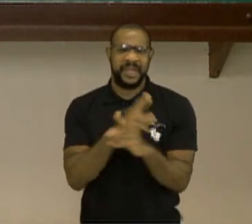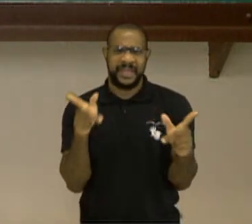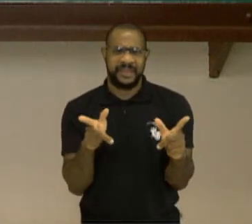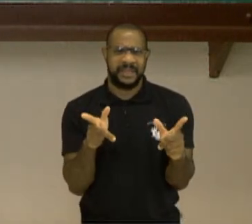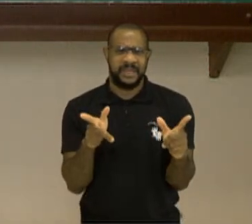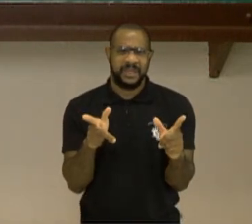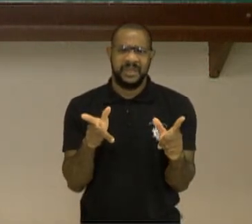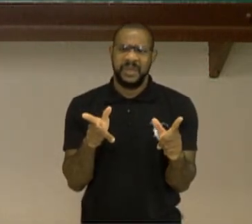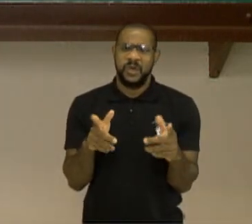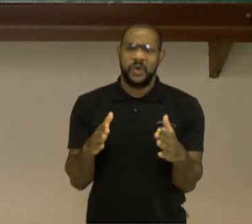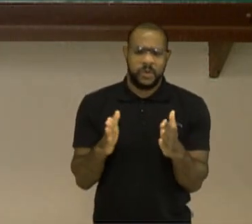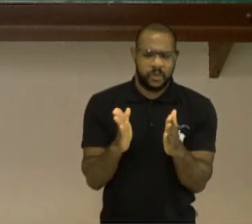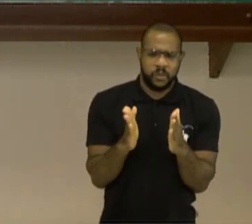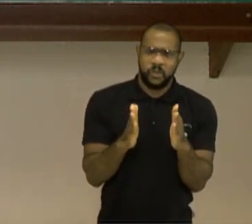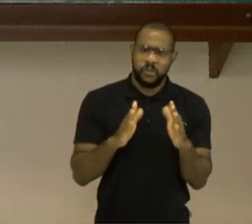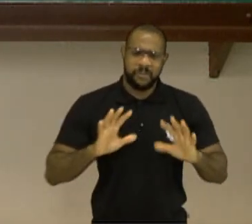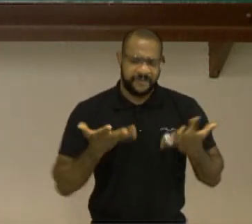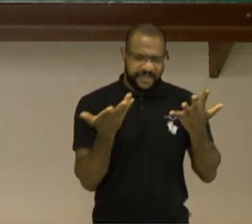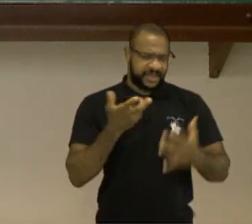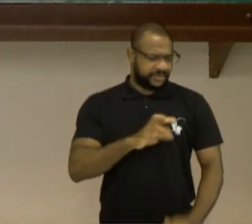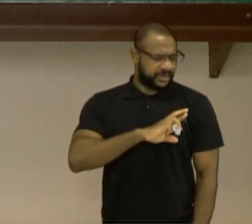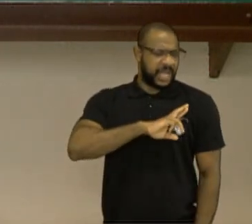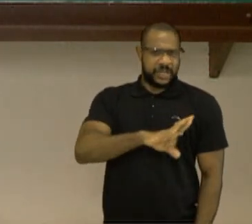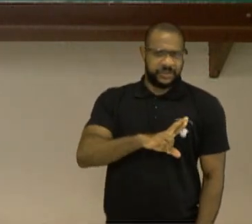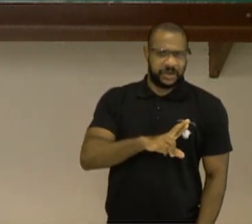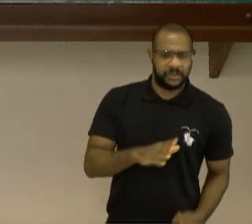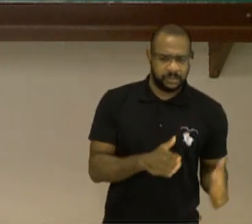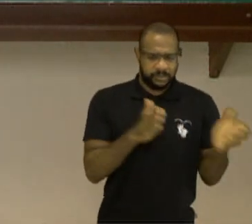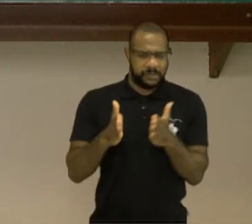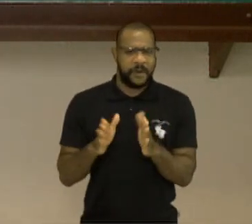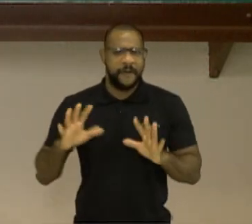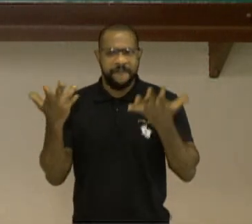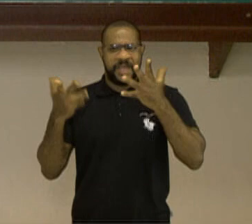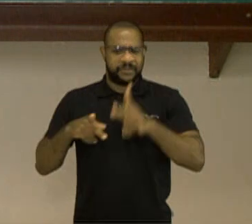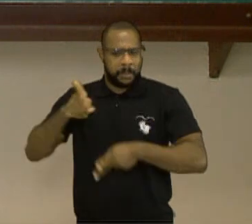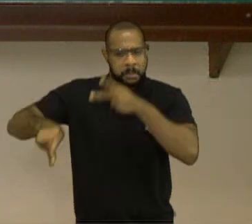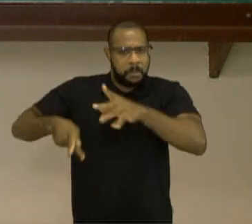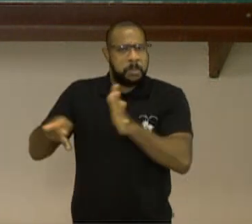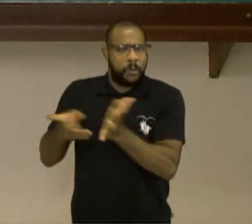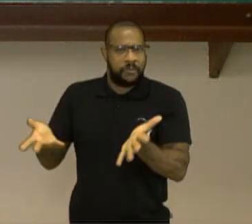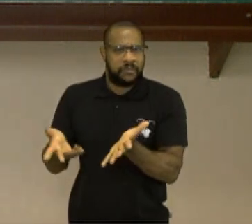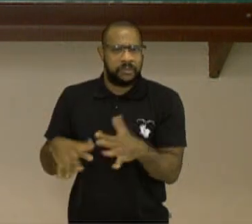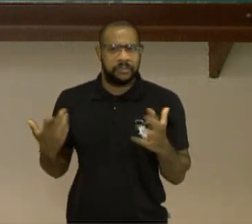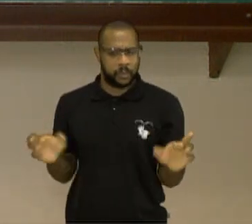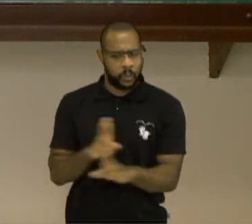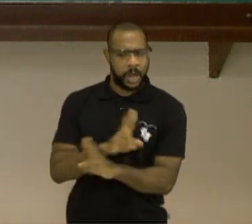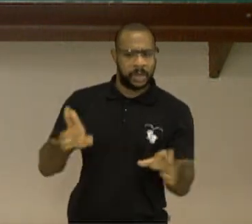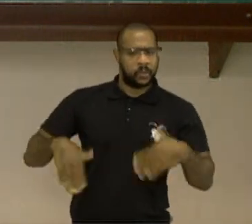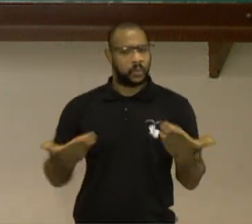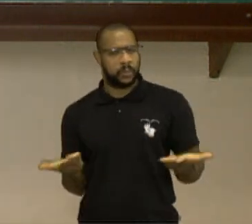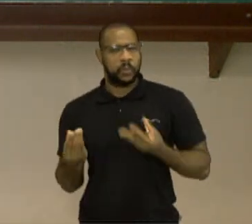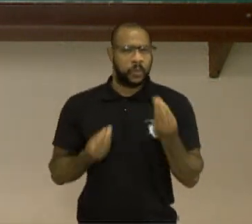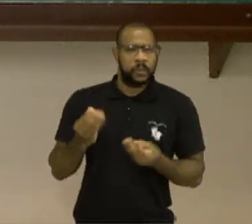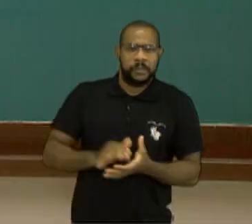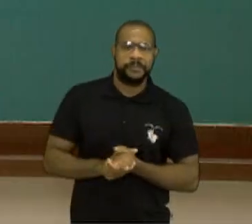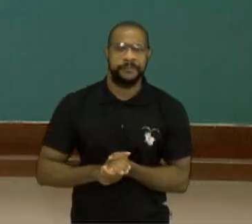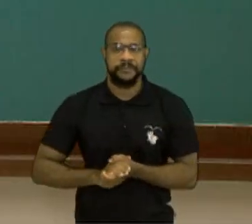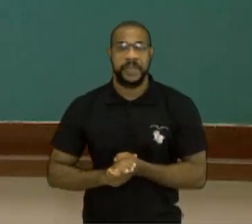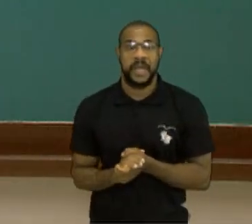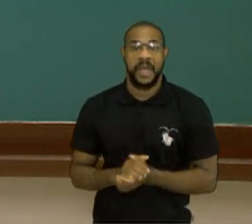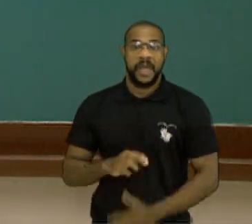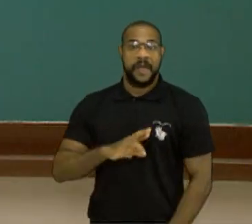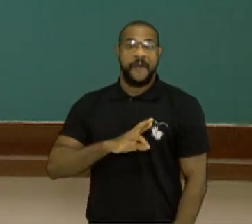sagrada, religiosa, de uma festa popular? Sabe qual é a relação entre elas? Vamos descobrir? Bom, as festas